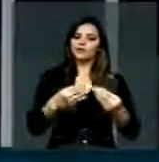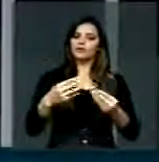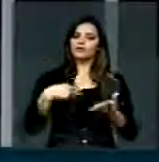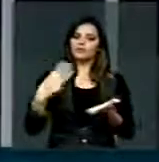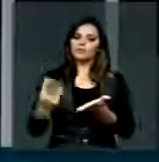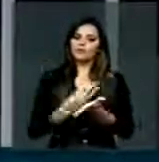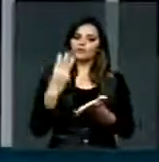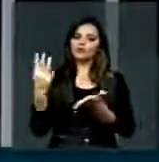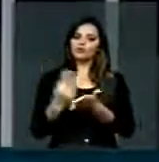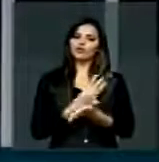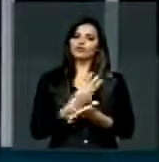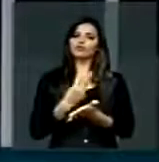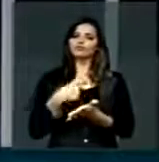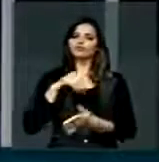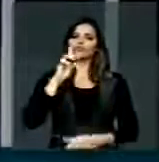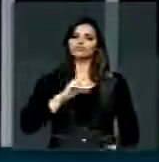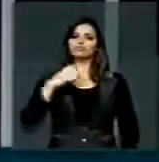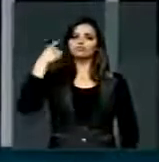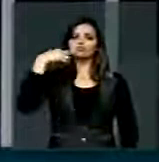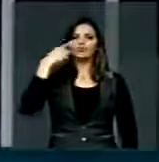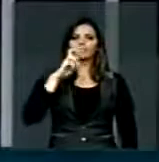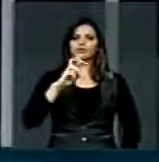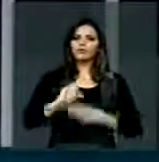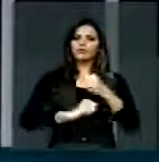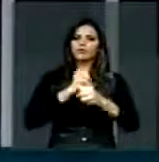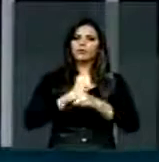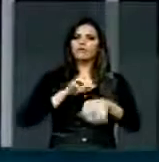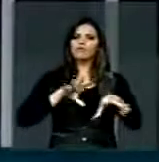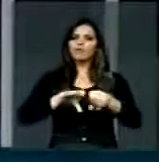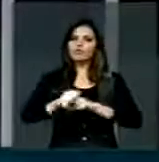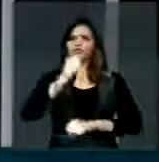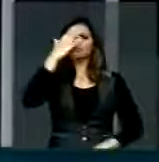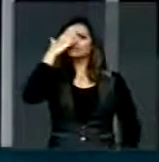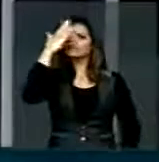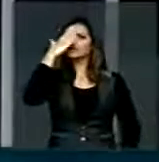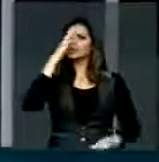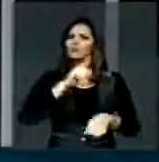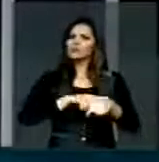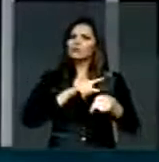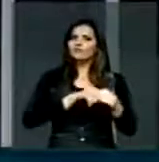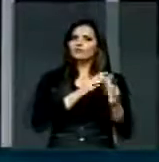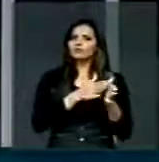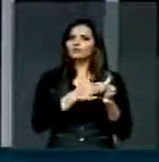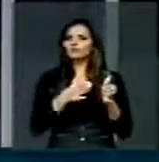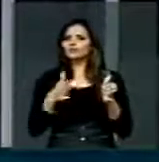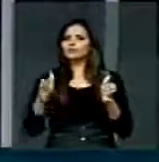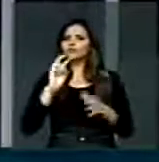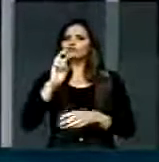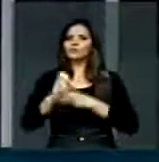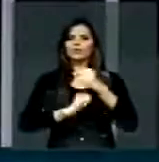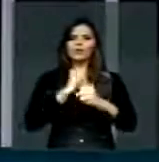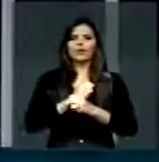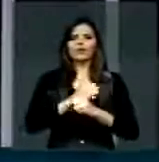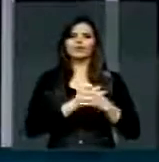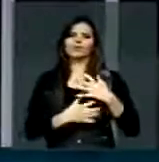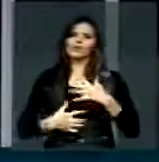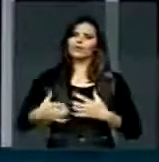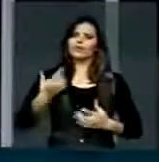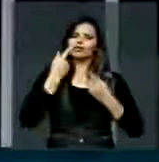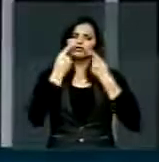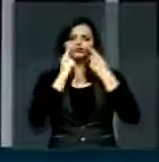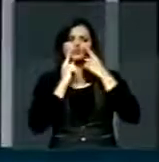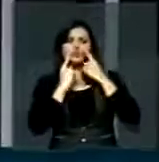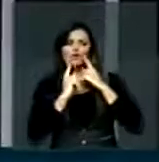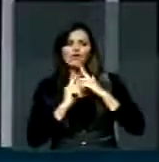do curso de Direito, fruto de cinco anos de formação, sei que muitos desse momento, ou cada final de semestre, muitas angústias e lágrimas